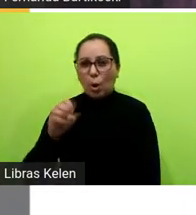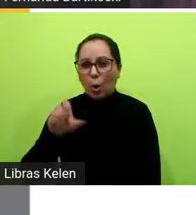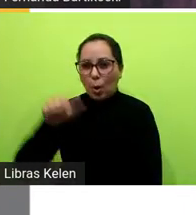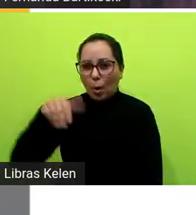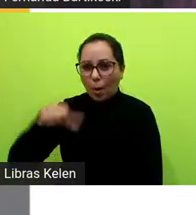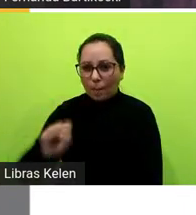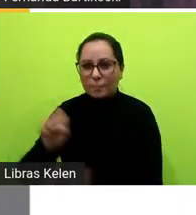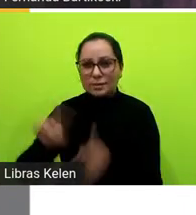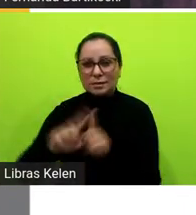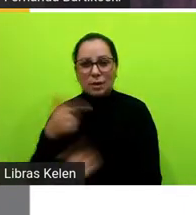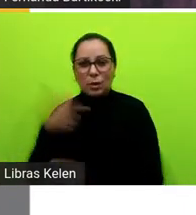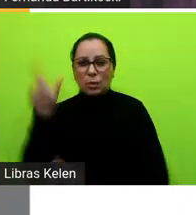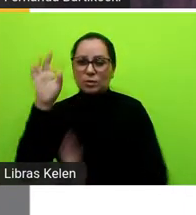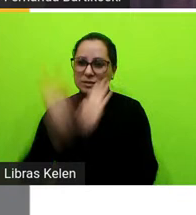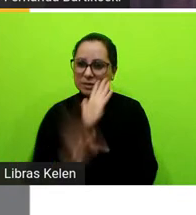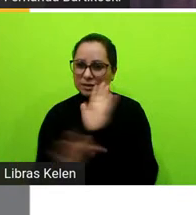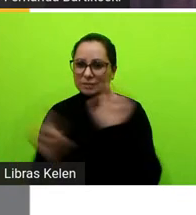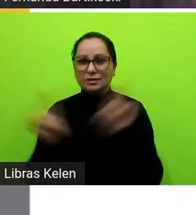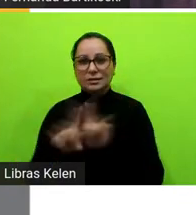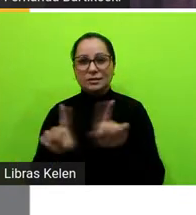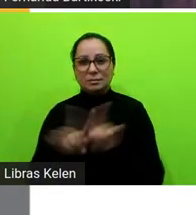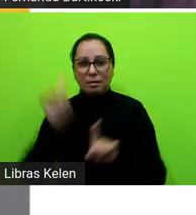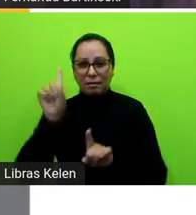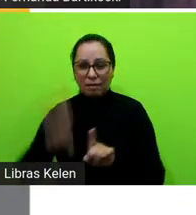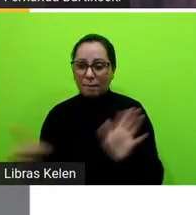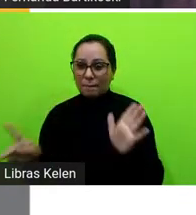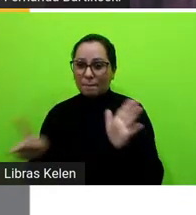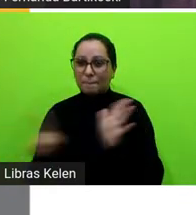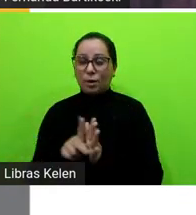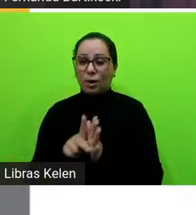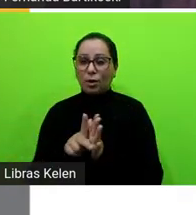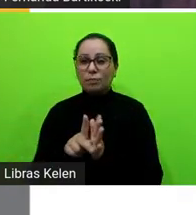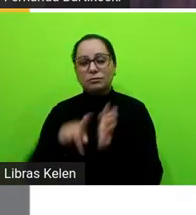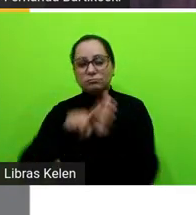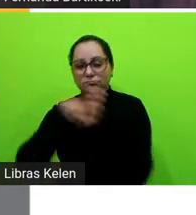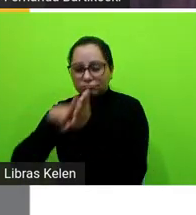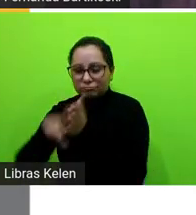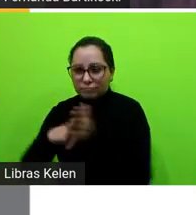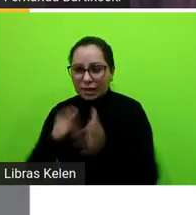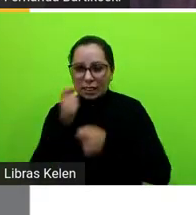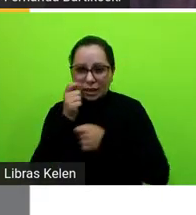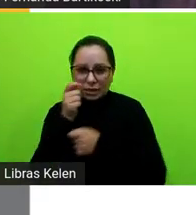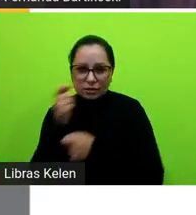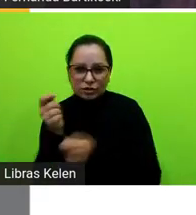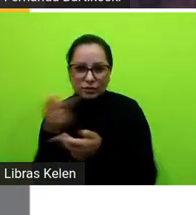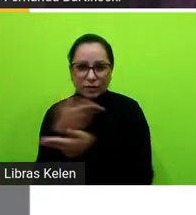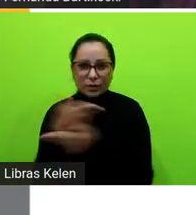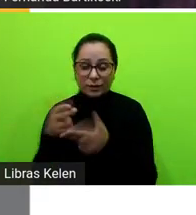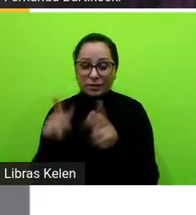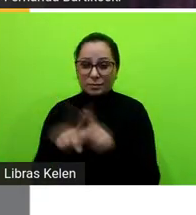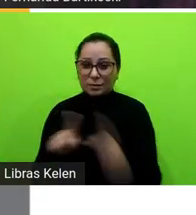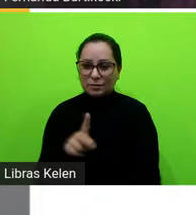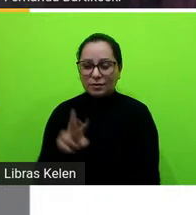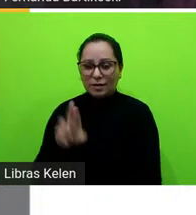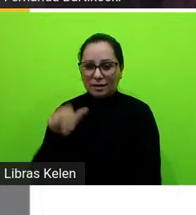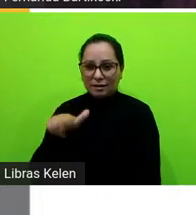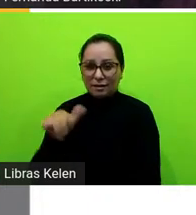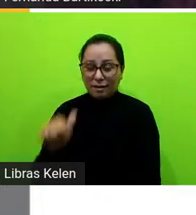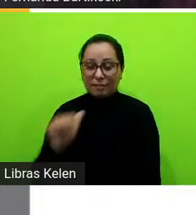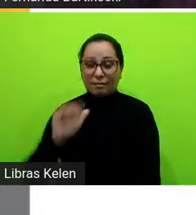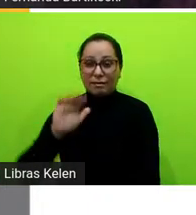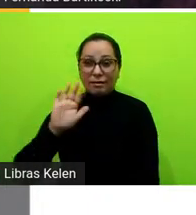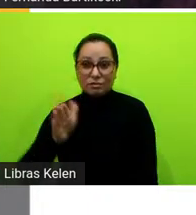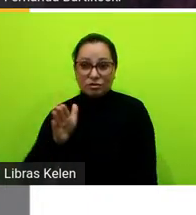outros textos, né, que são narrativas de detetive. a professora Renata de Moraes já trouxe um que eu também